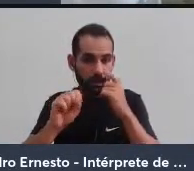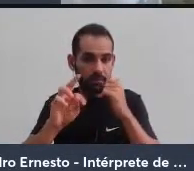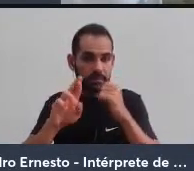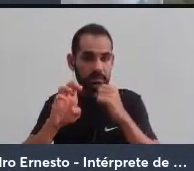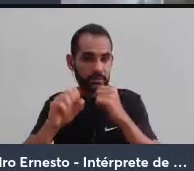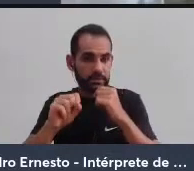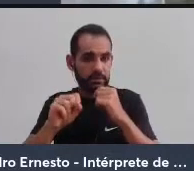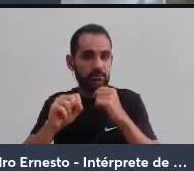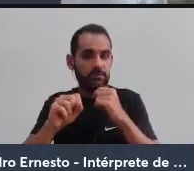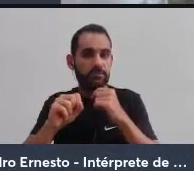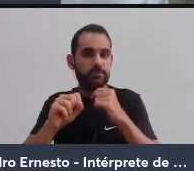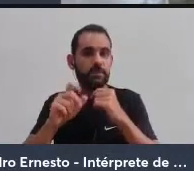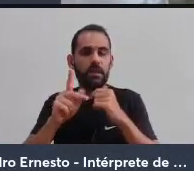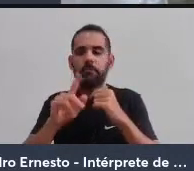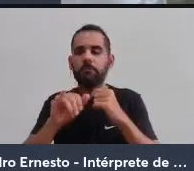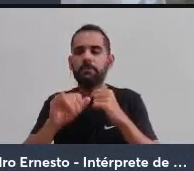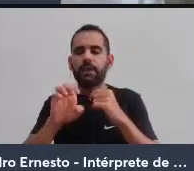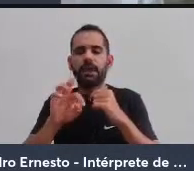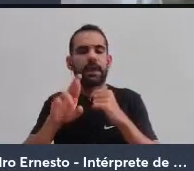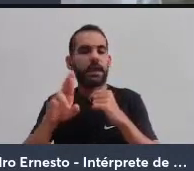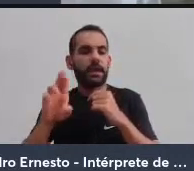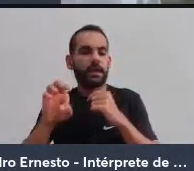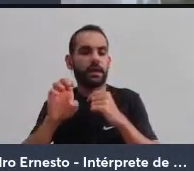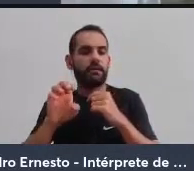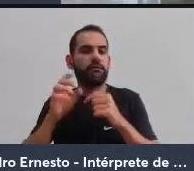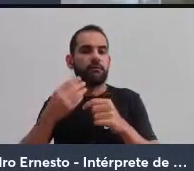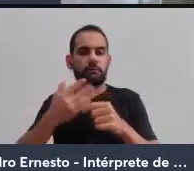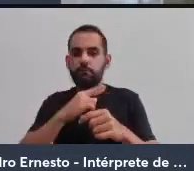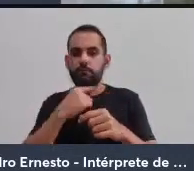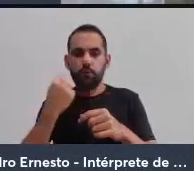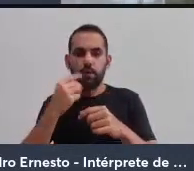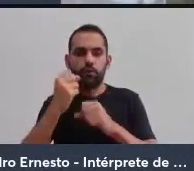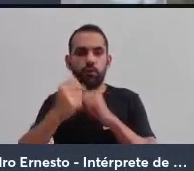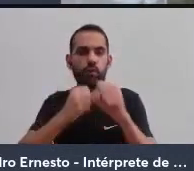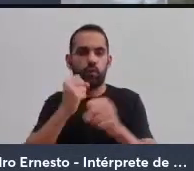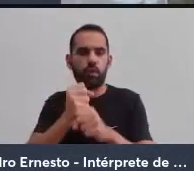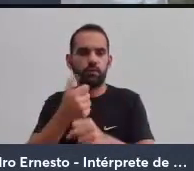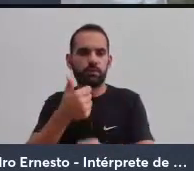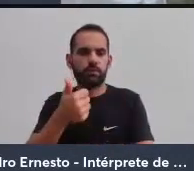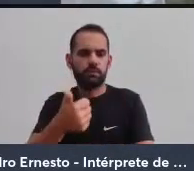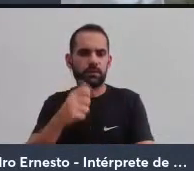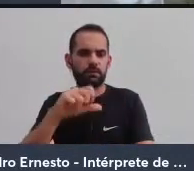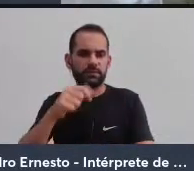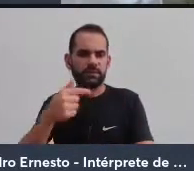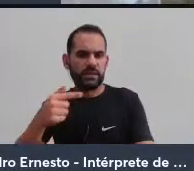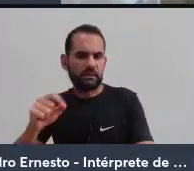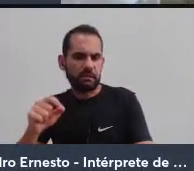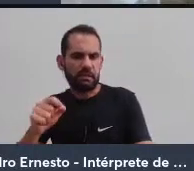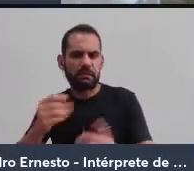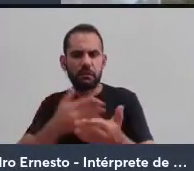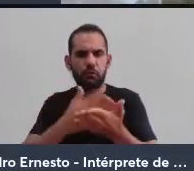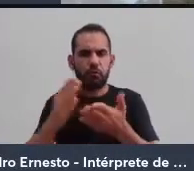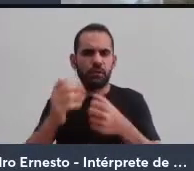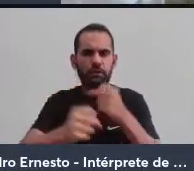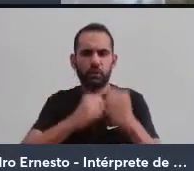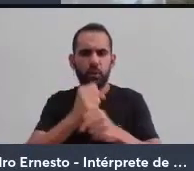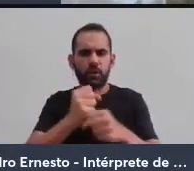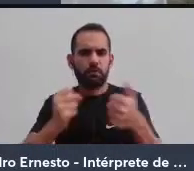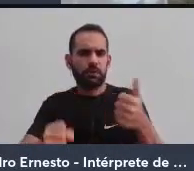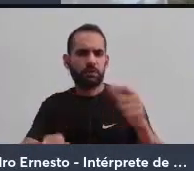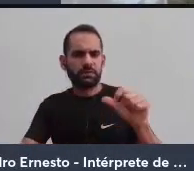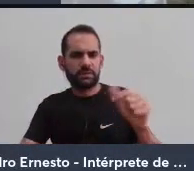Pierre Clastres faleceu ainda na década de 1970, se não me engano, o começo dos anos 80. Mas Clastres